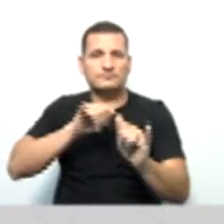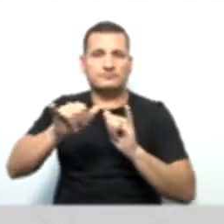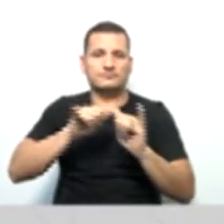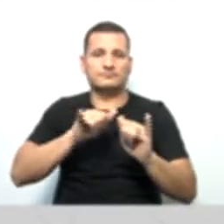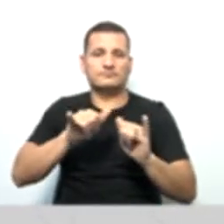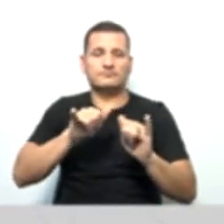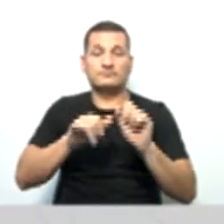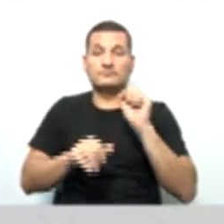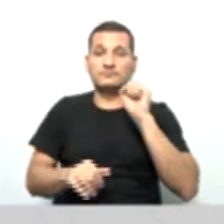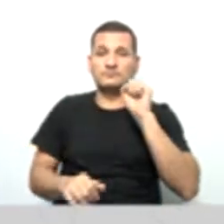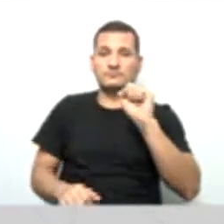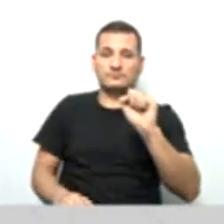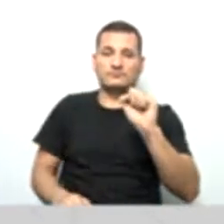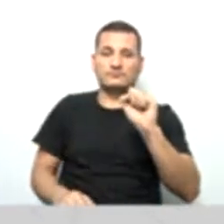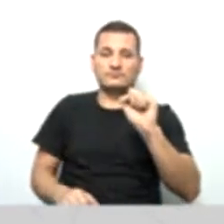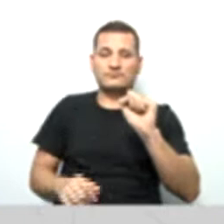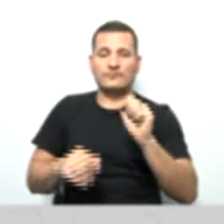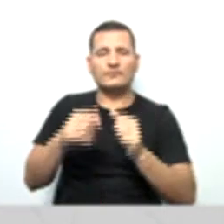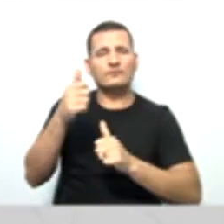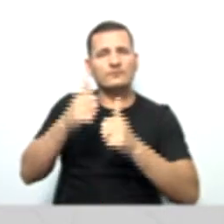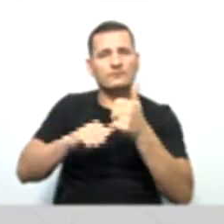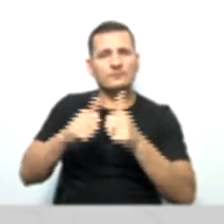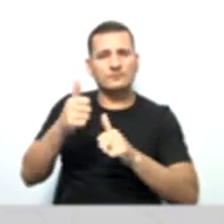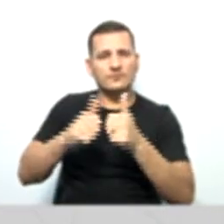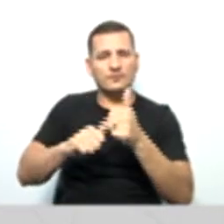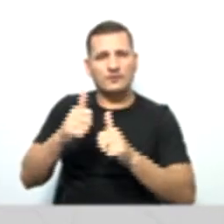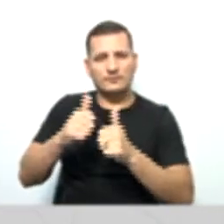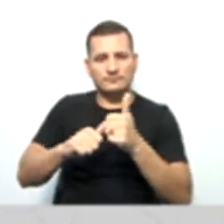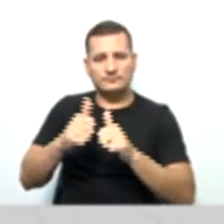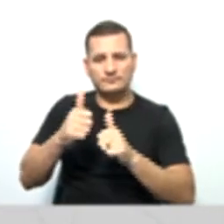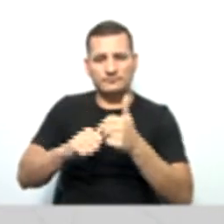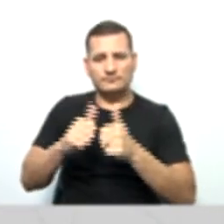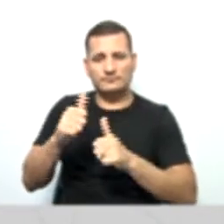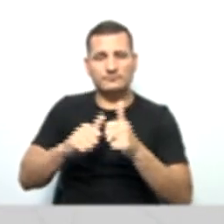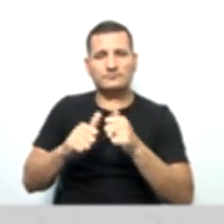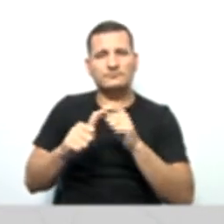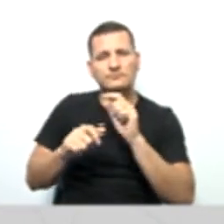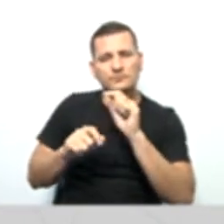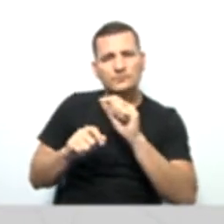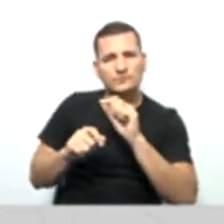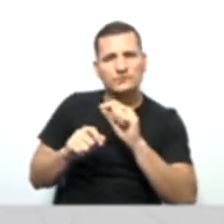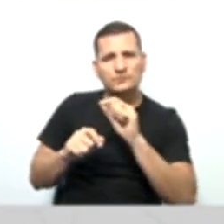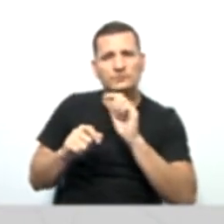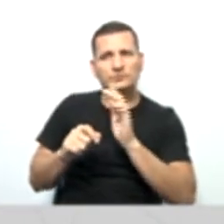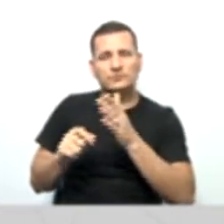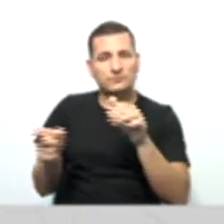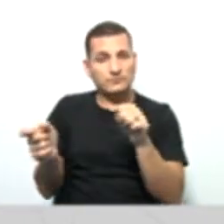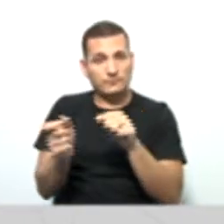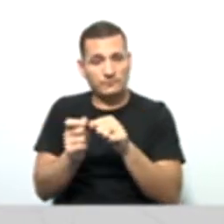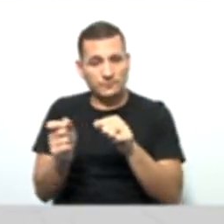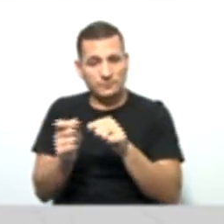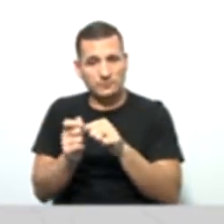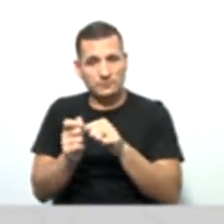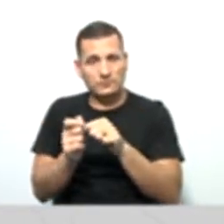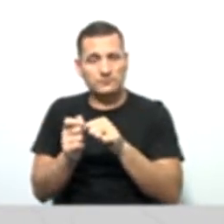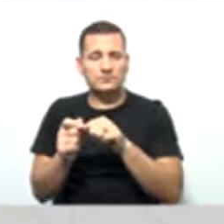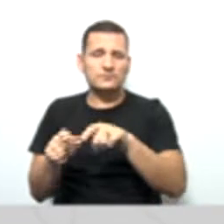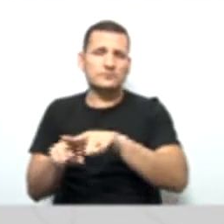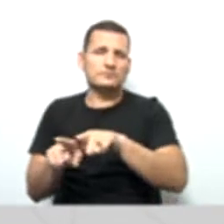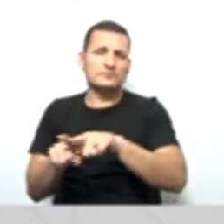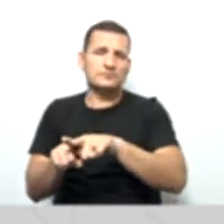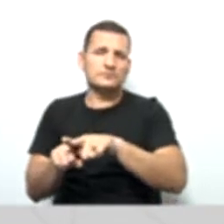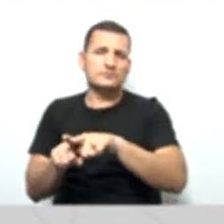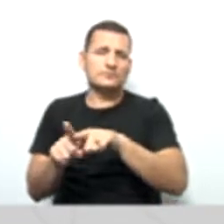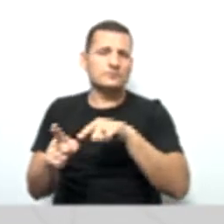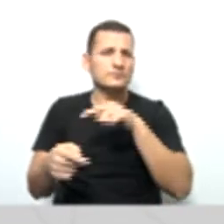avaliar o previsto com o realizado e os efeitos causados nos objetivos e